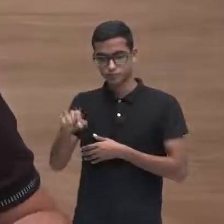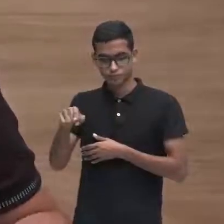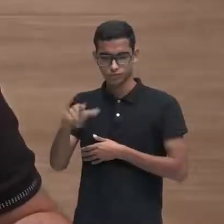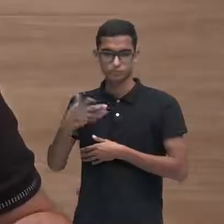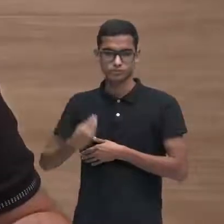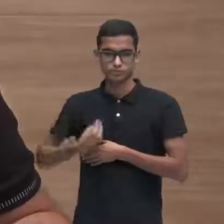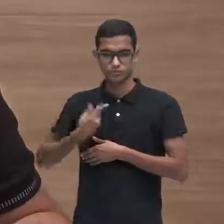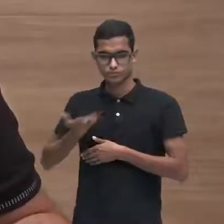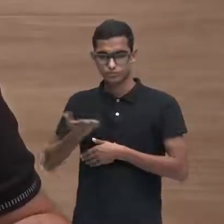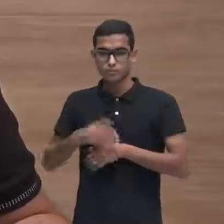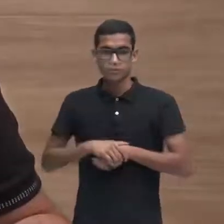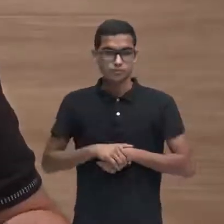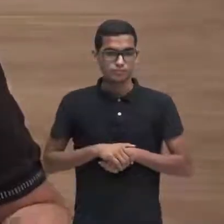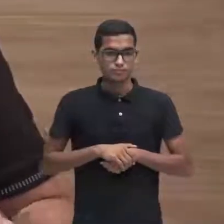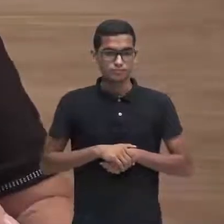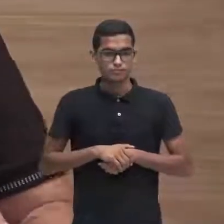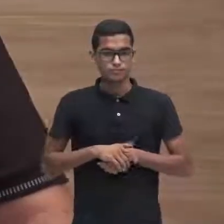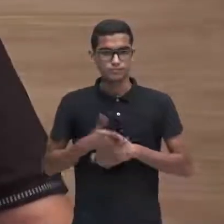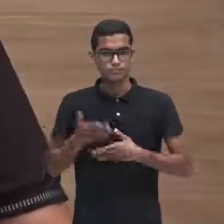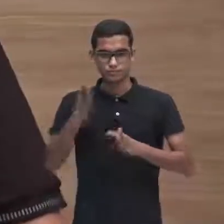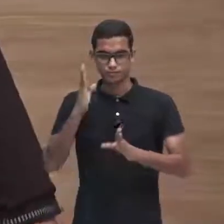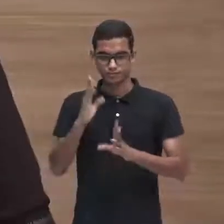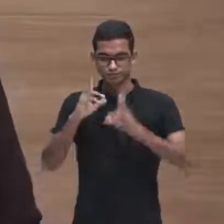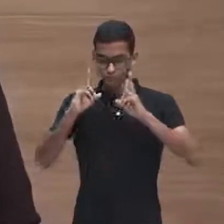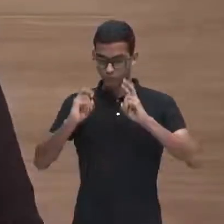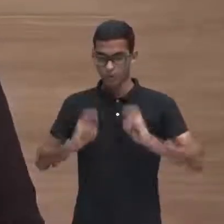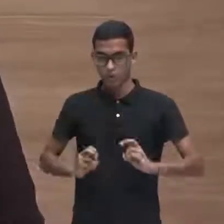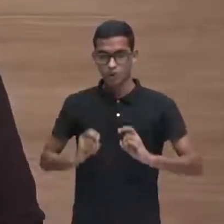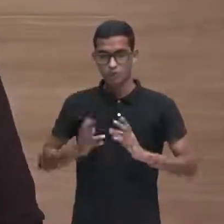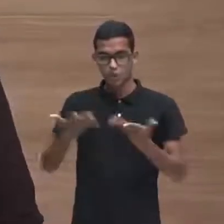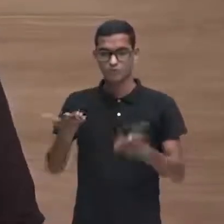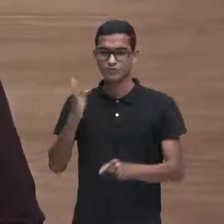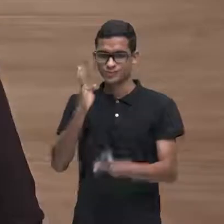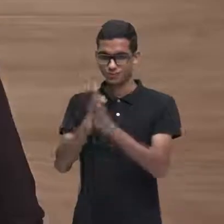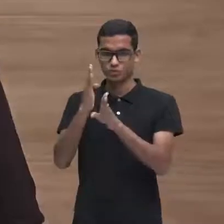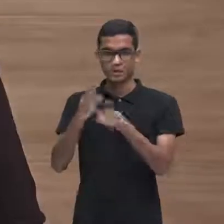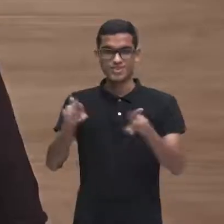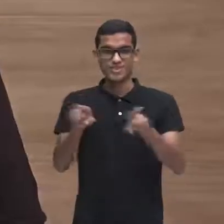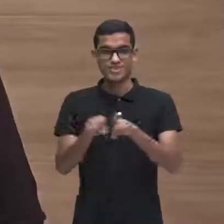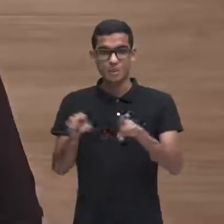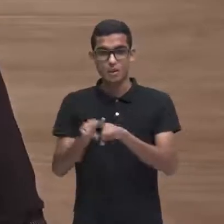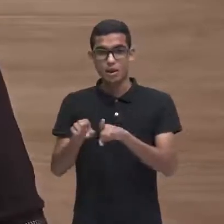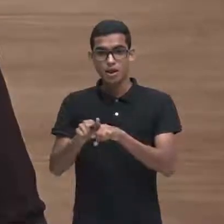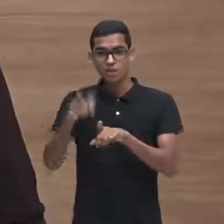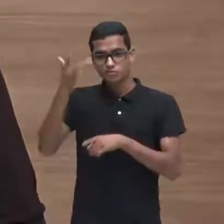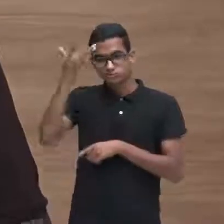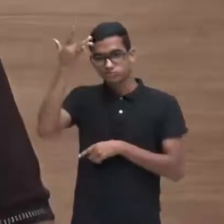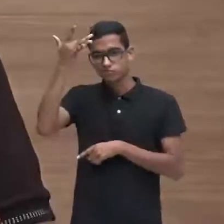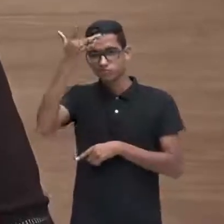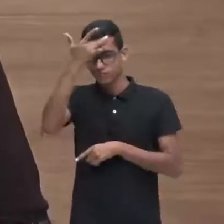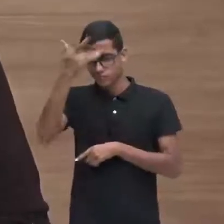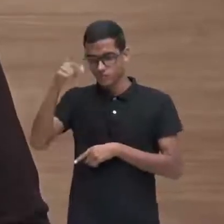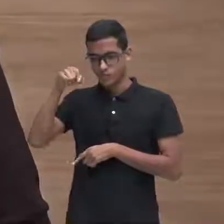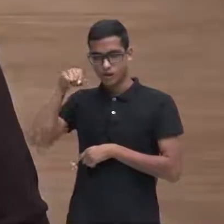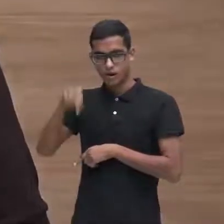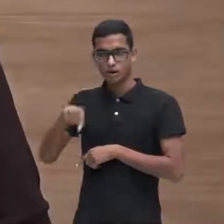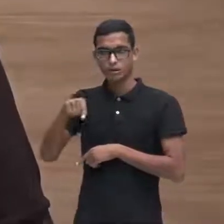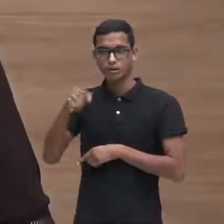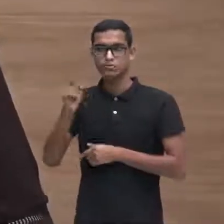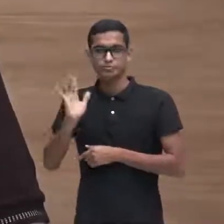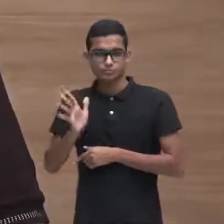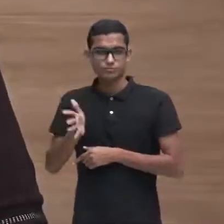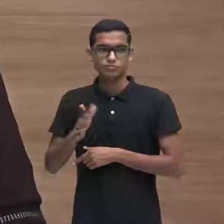diagnóstico e a saúde mental do Jorge bastante abalada.